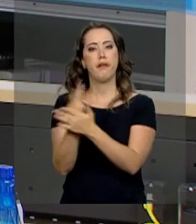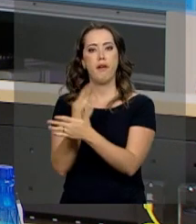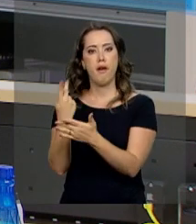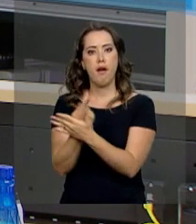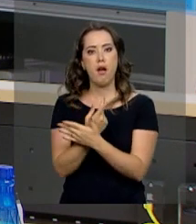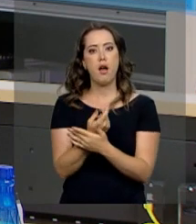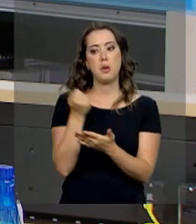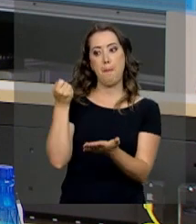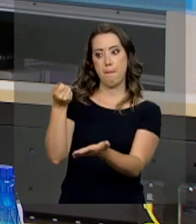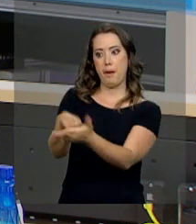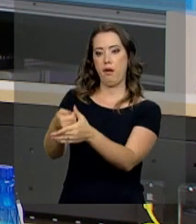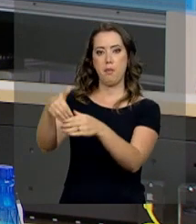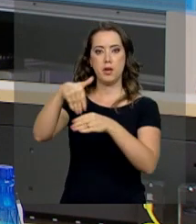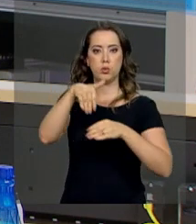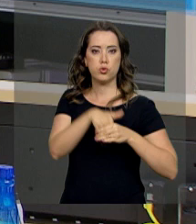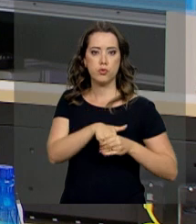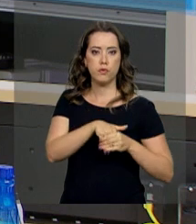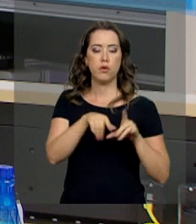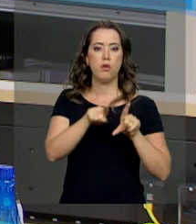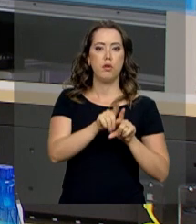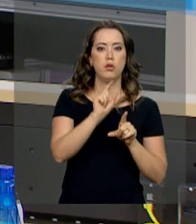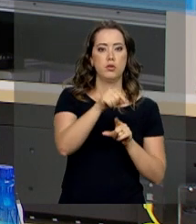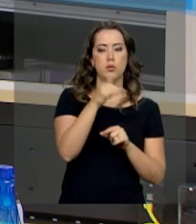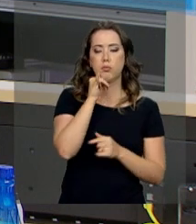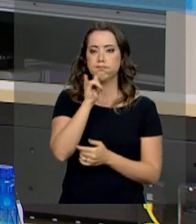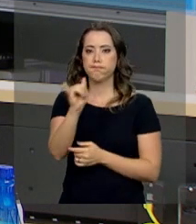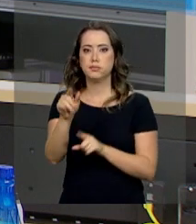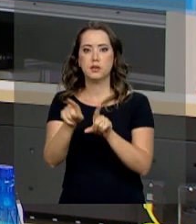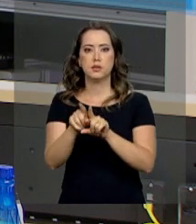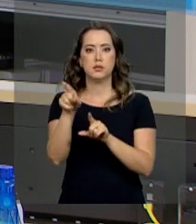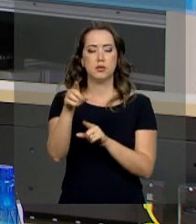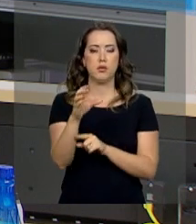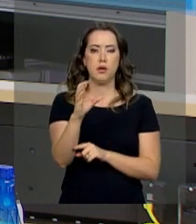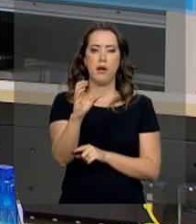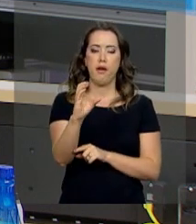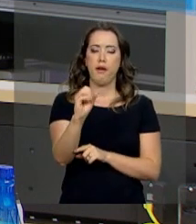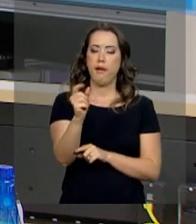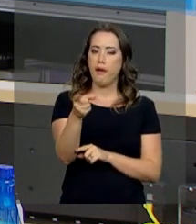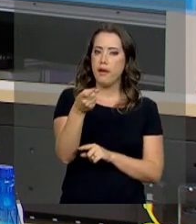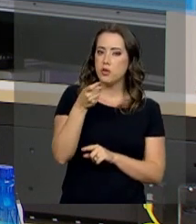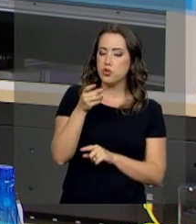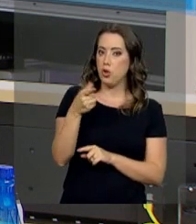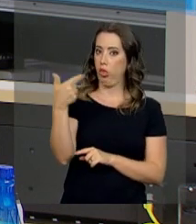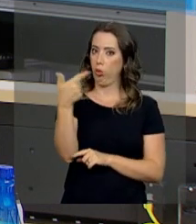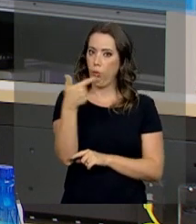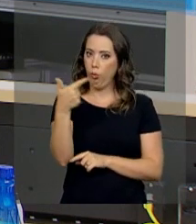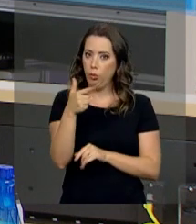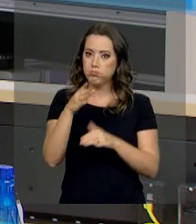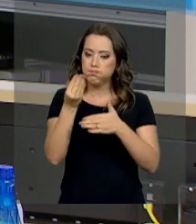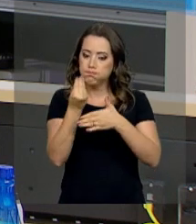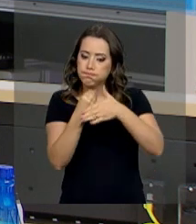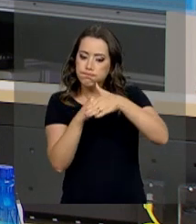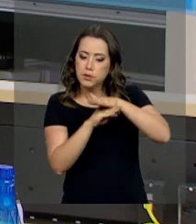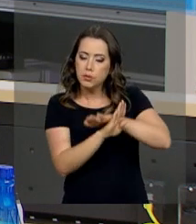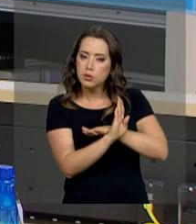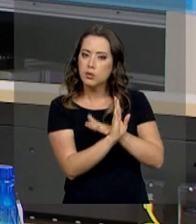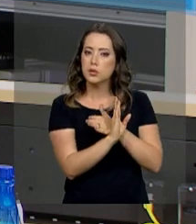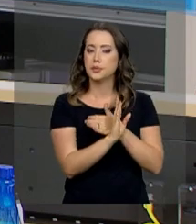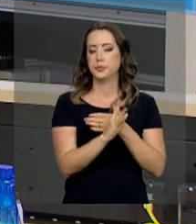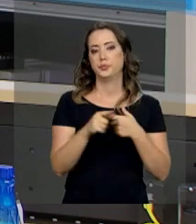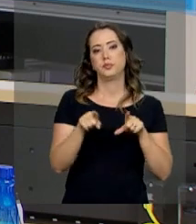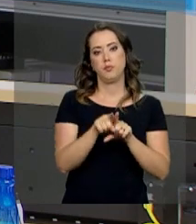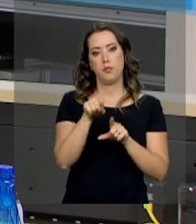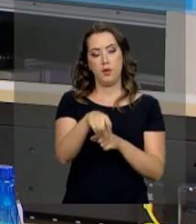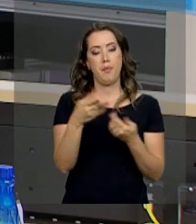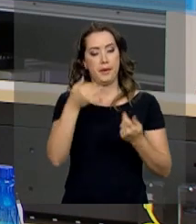boca diurna. A integração de informações por meio deste centro vai facilitar o combate a esses crimes e garantir uma